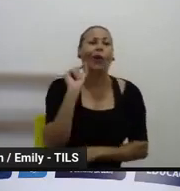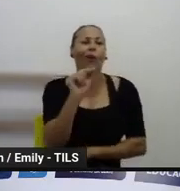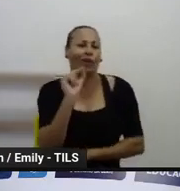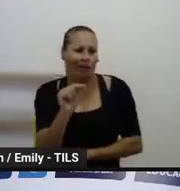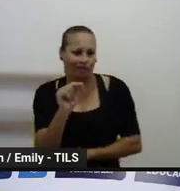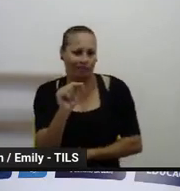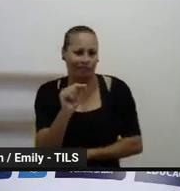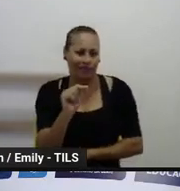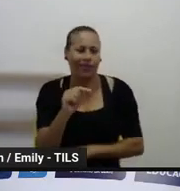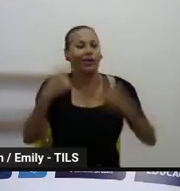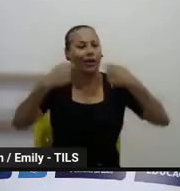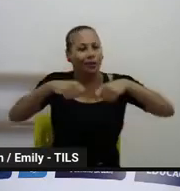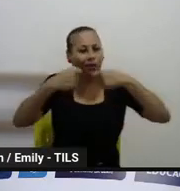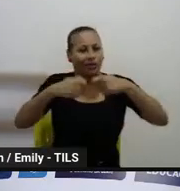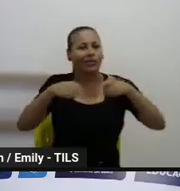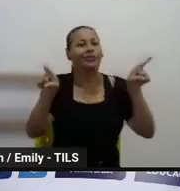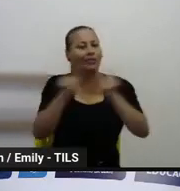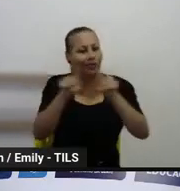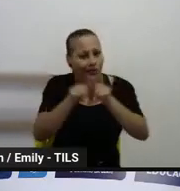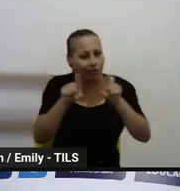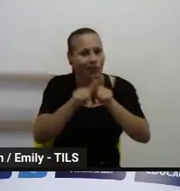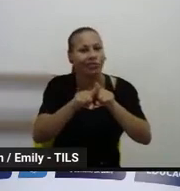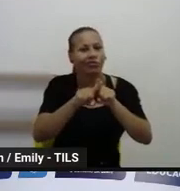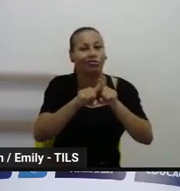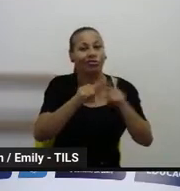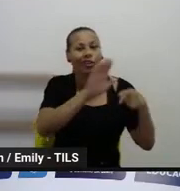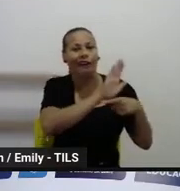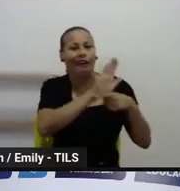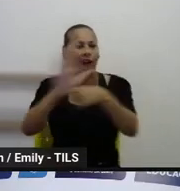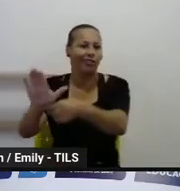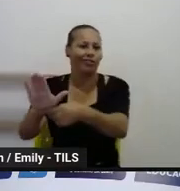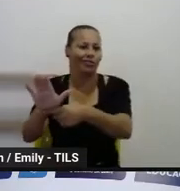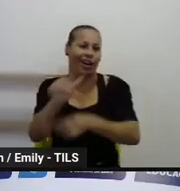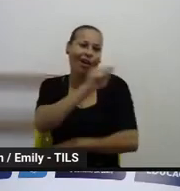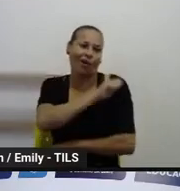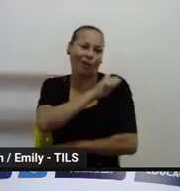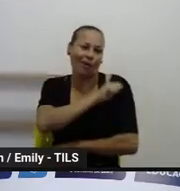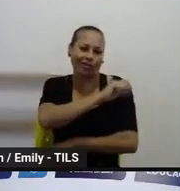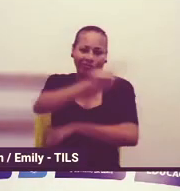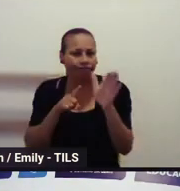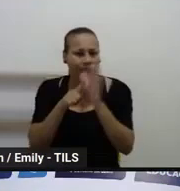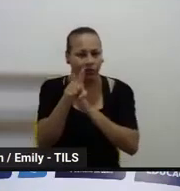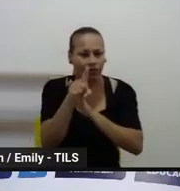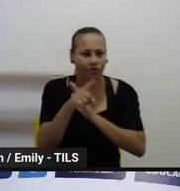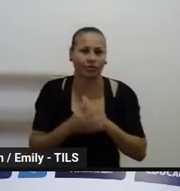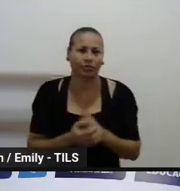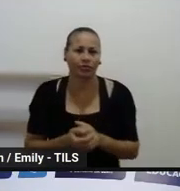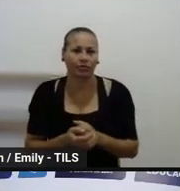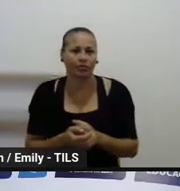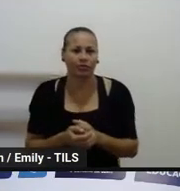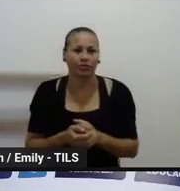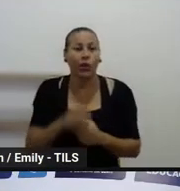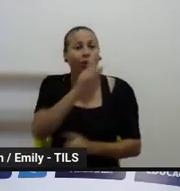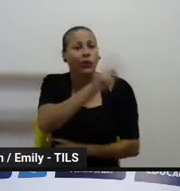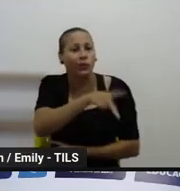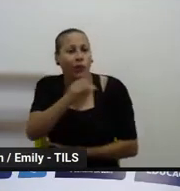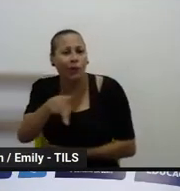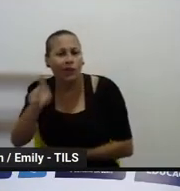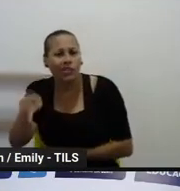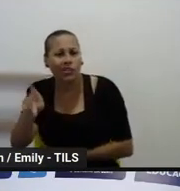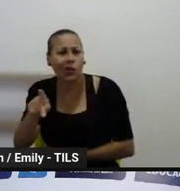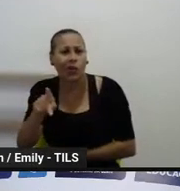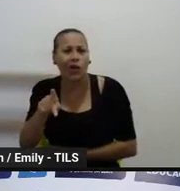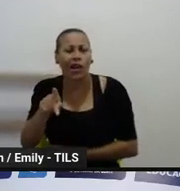dando, estar contribuindo nesse momento, dando esse suporte para vocês, tá bom? se os professores não vão